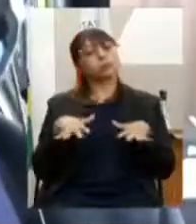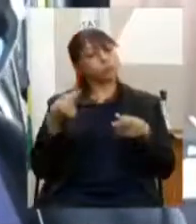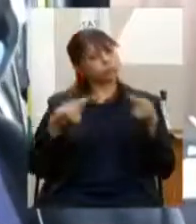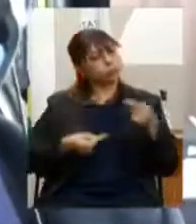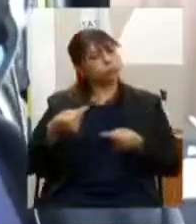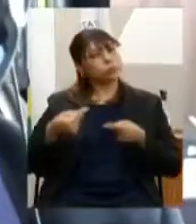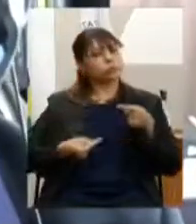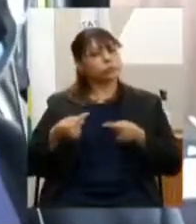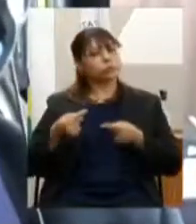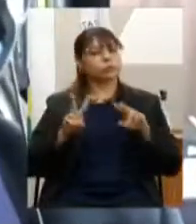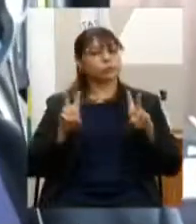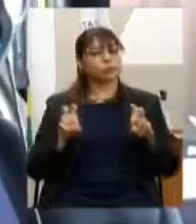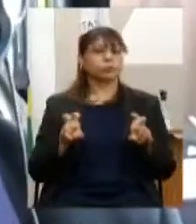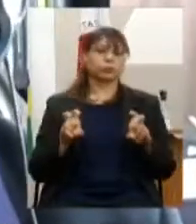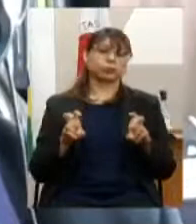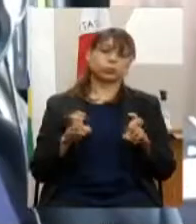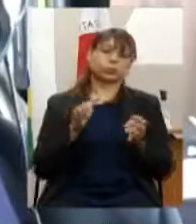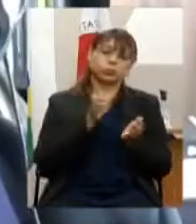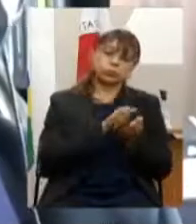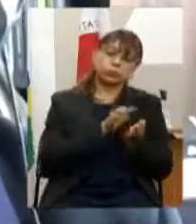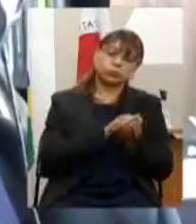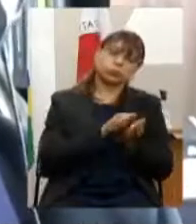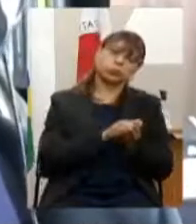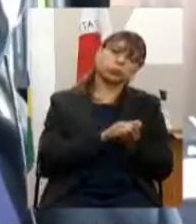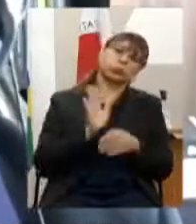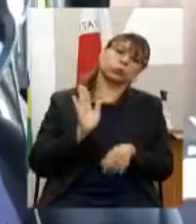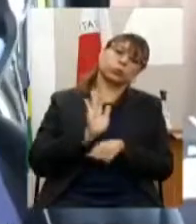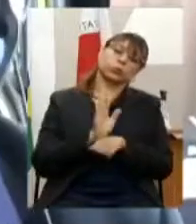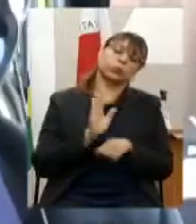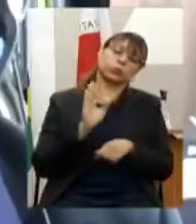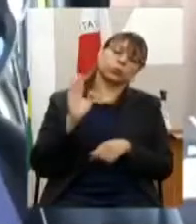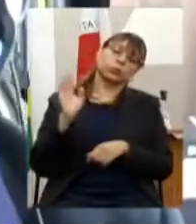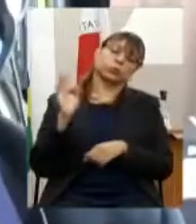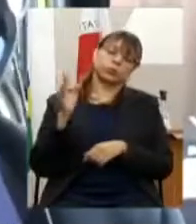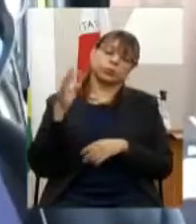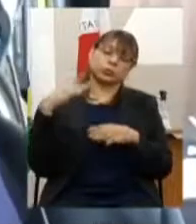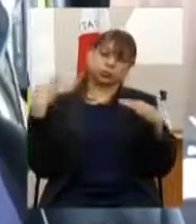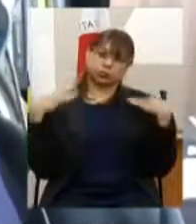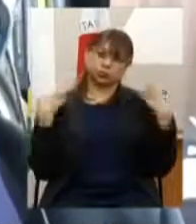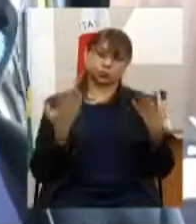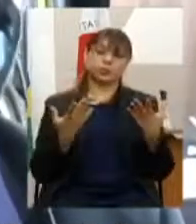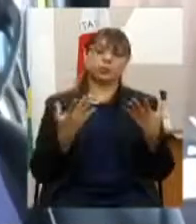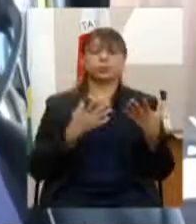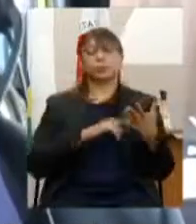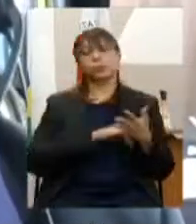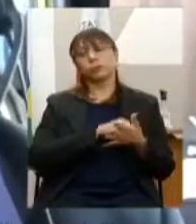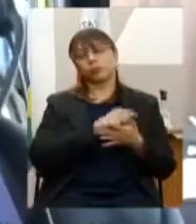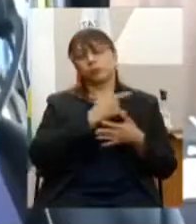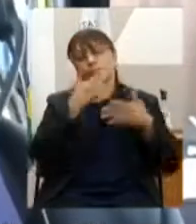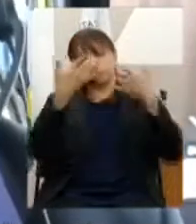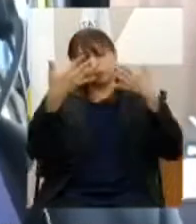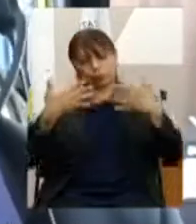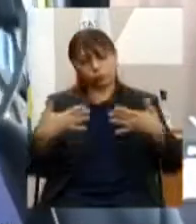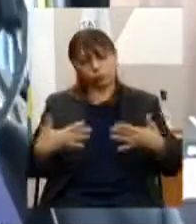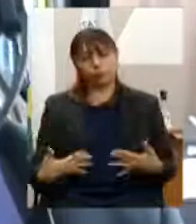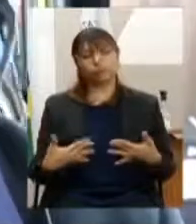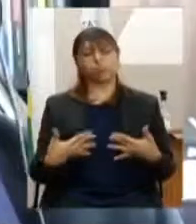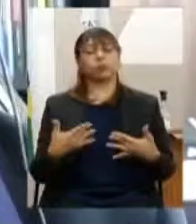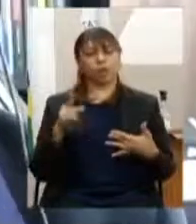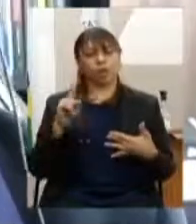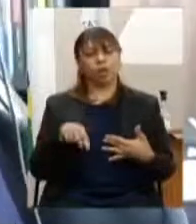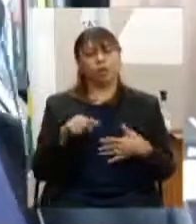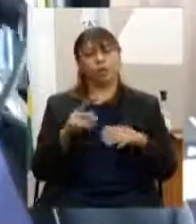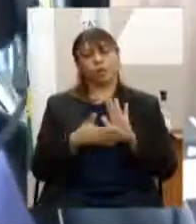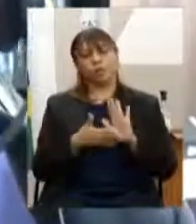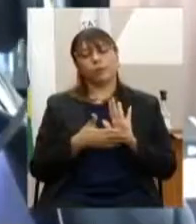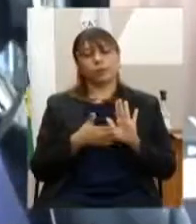discussão da situação do fundo de assistência ao turismo fastur esses foram todas as propostas sugeridas do